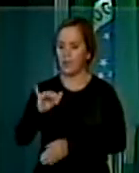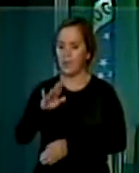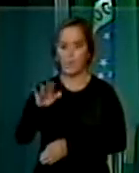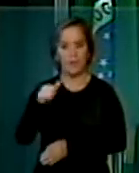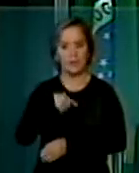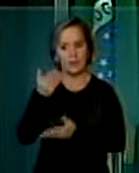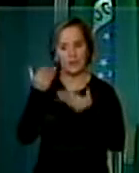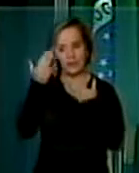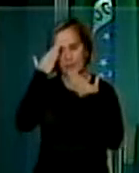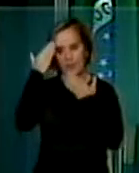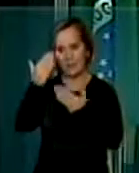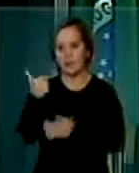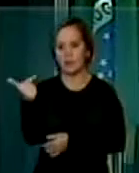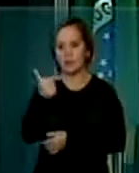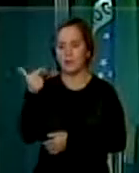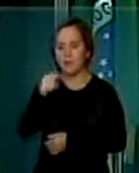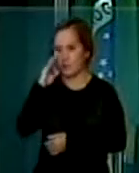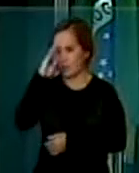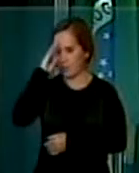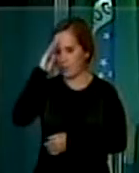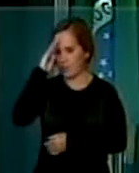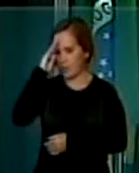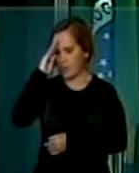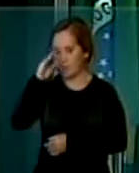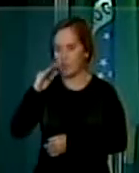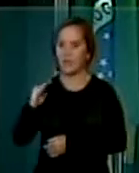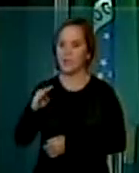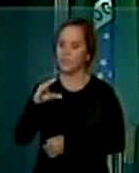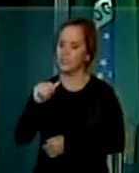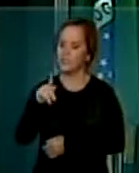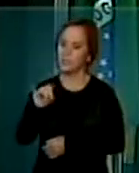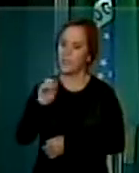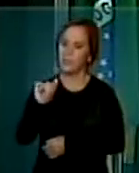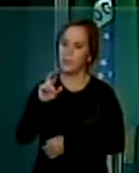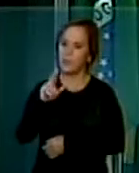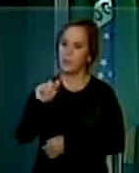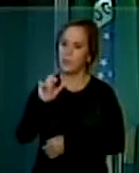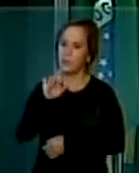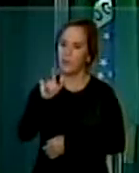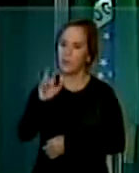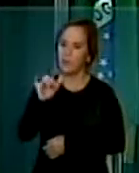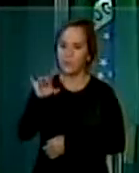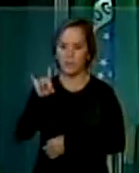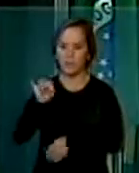-almirante Rodrigo, ao capitão Rezende e ao capitão André...